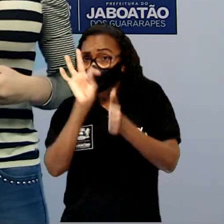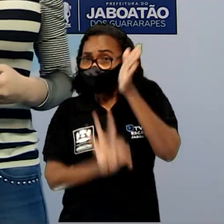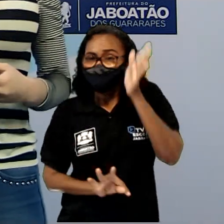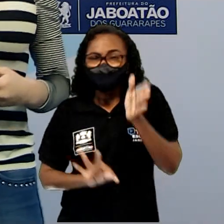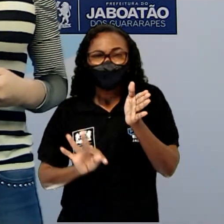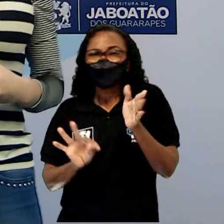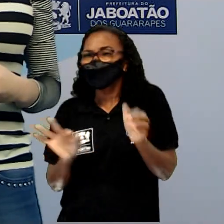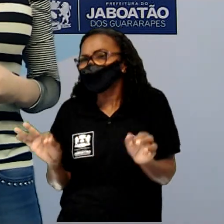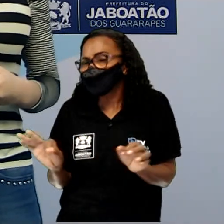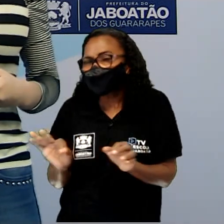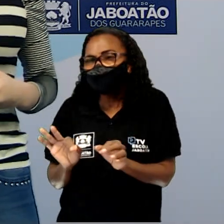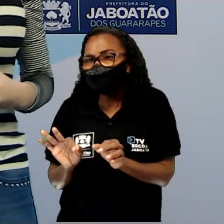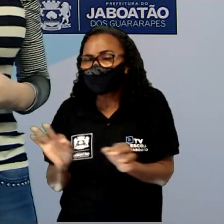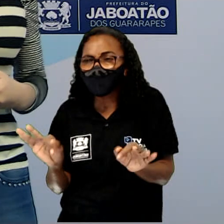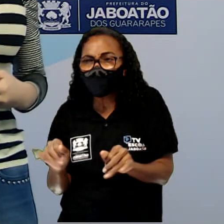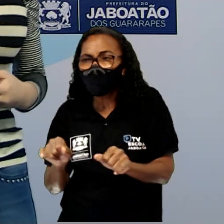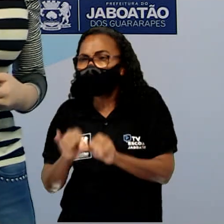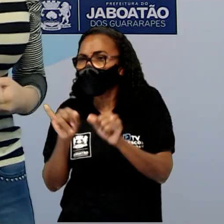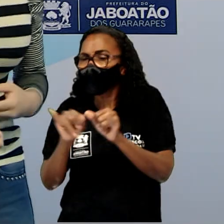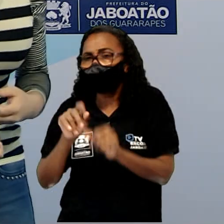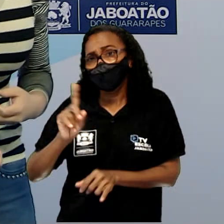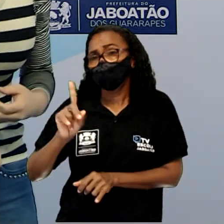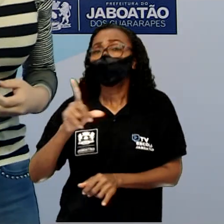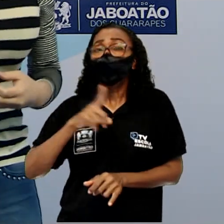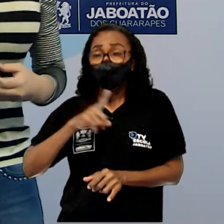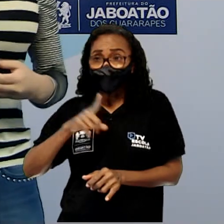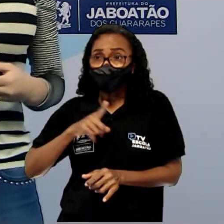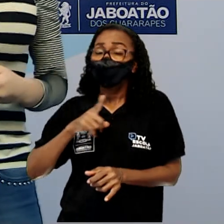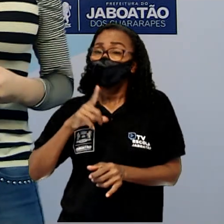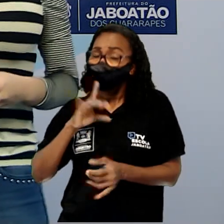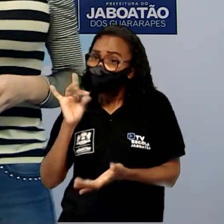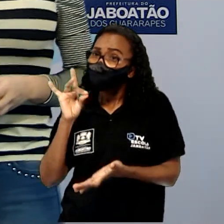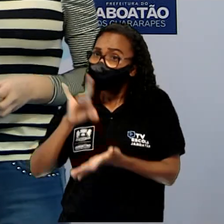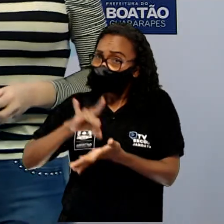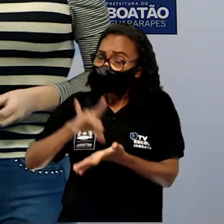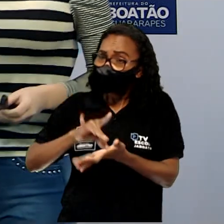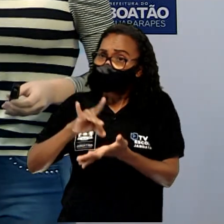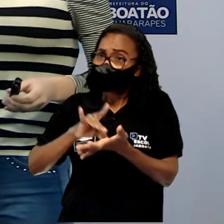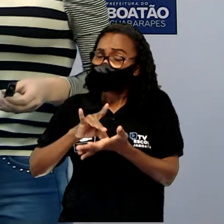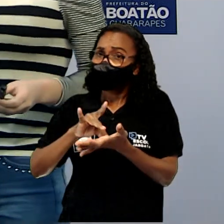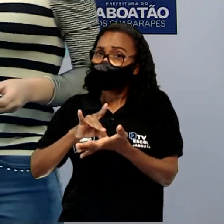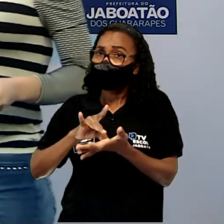estar realmente causando um efeito para a sua construção.